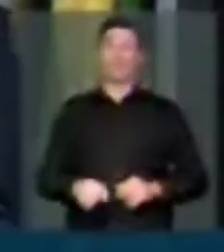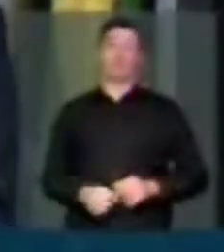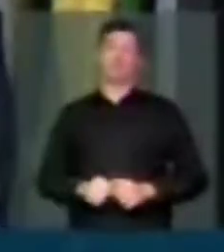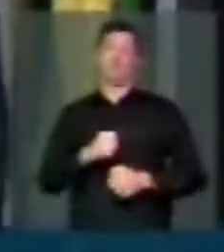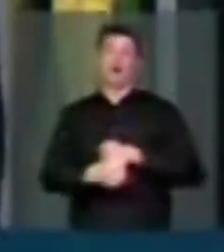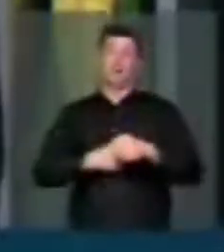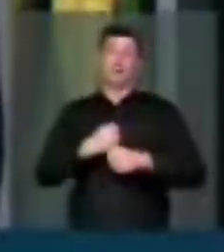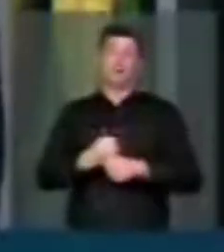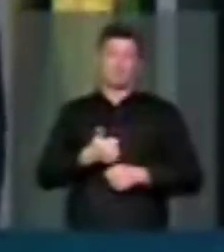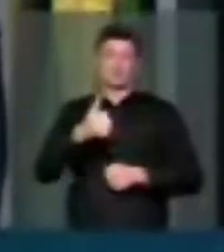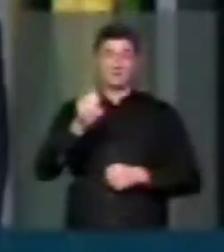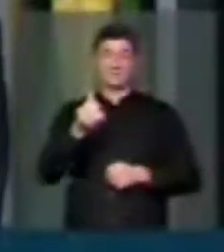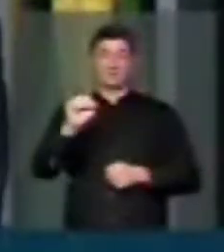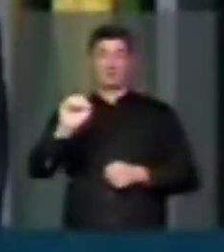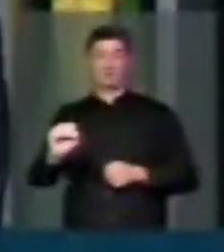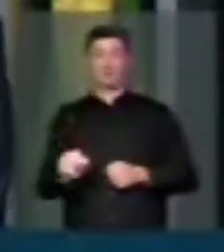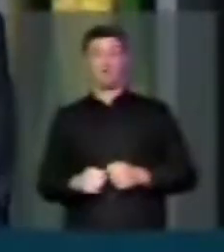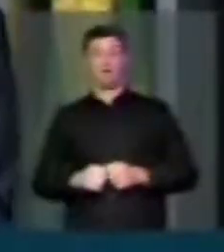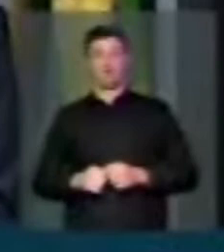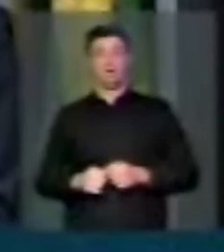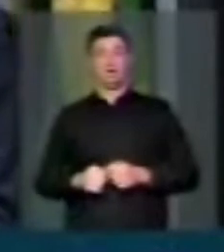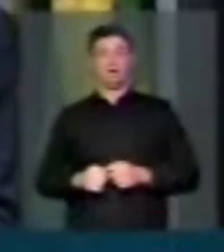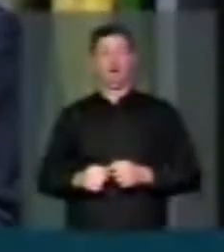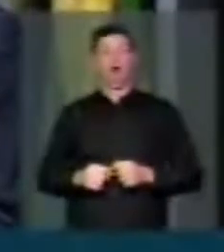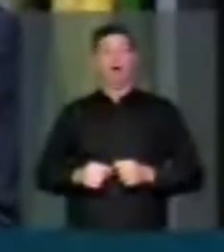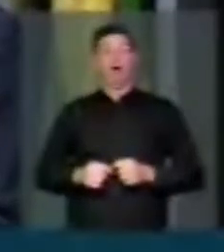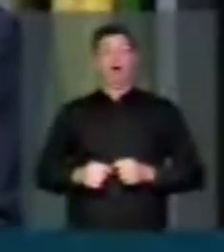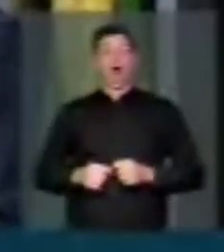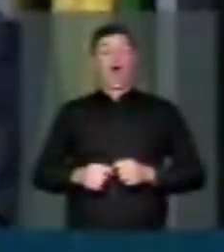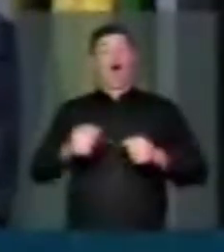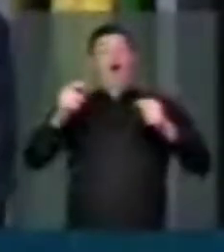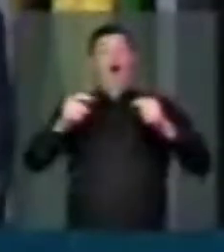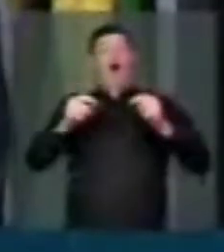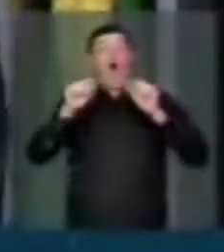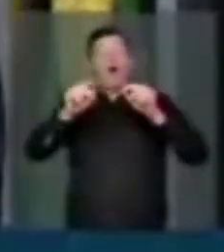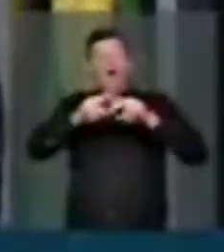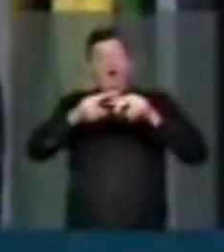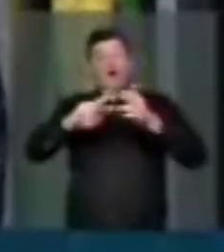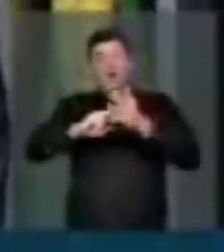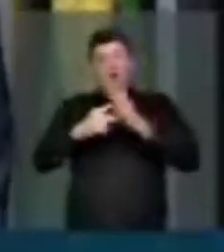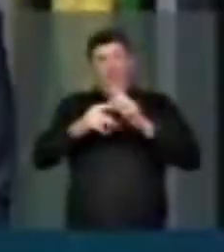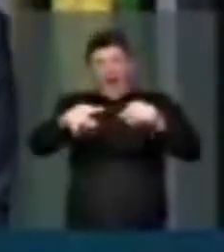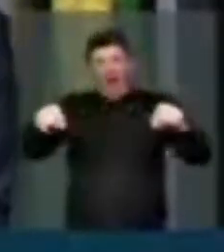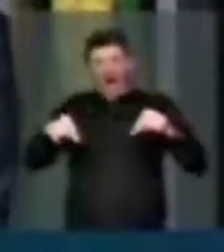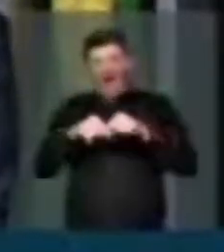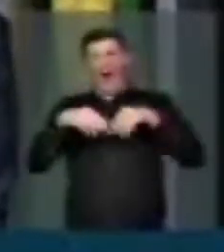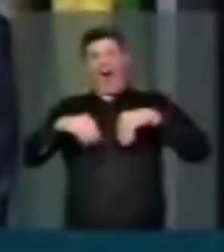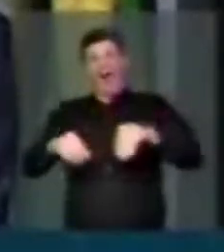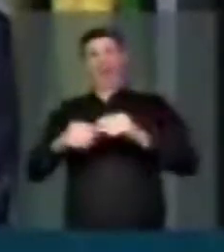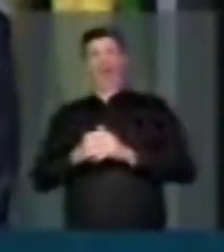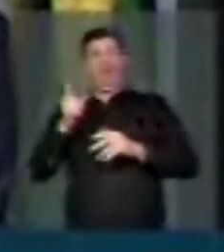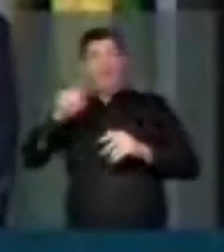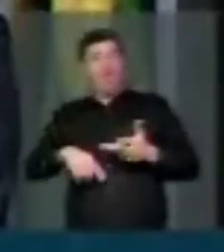A determinação do que é terreno de marinha com base em uma conformação territorial tão arcaica enseja